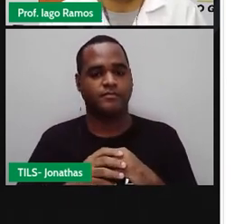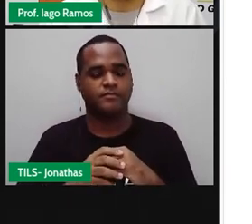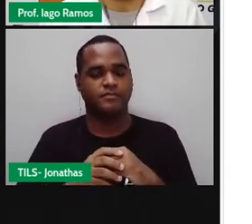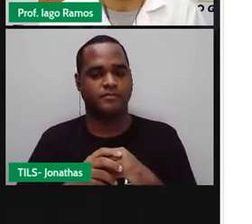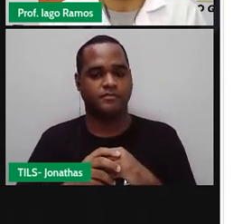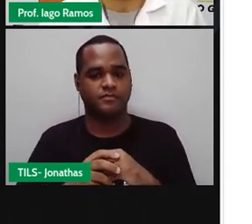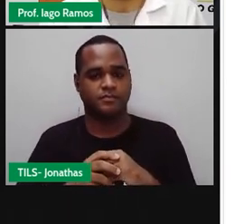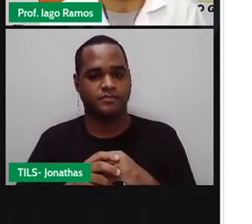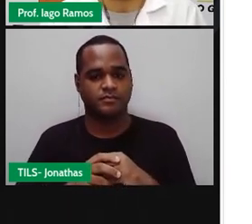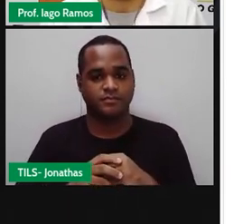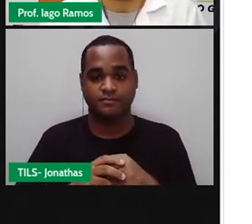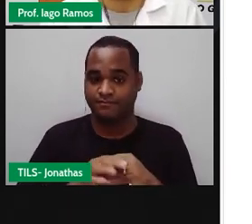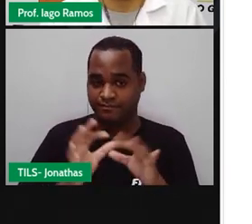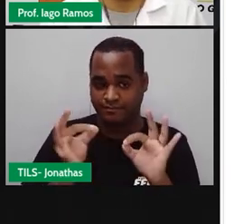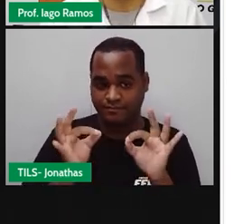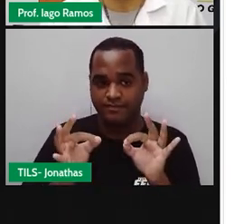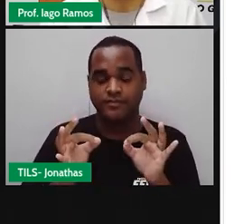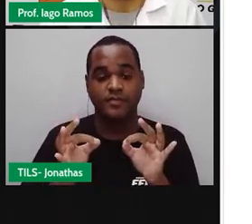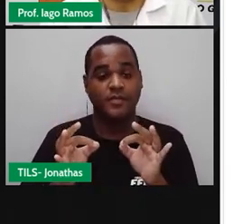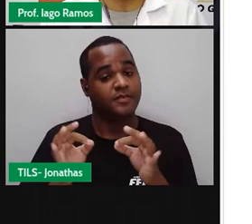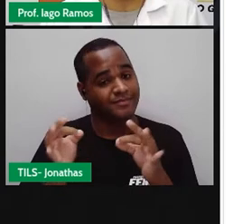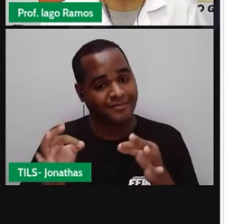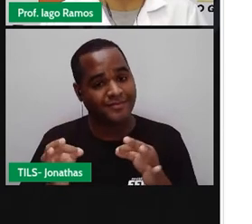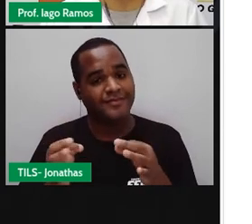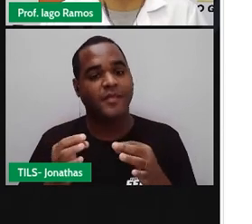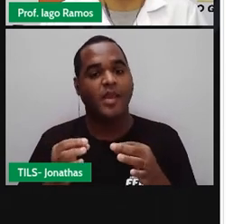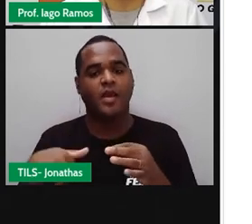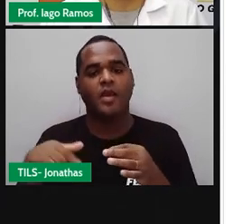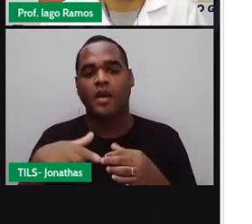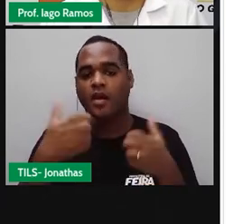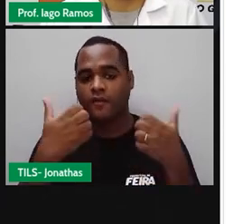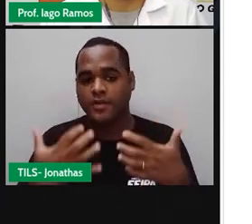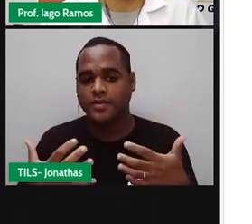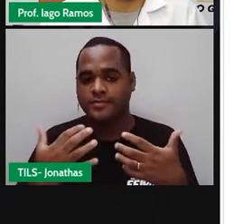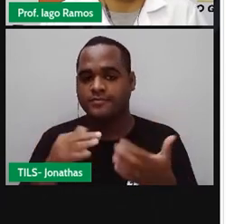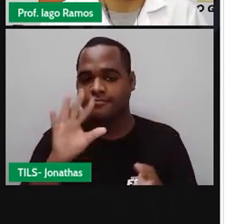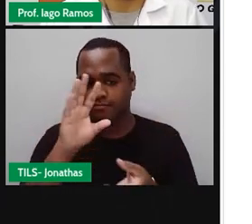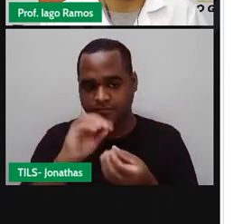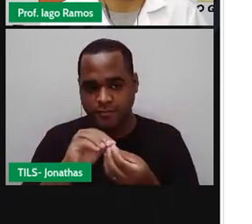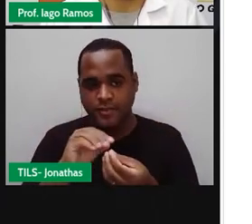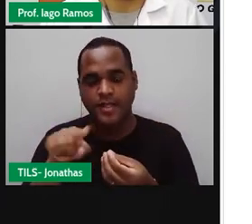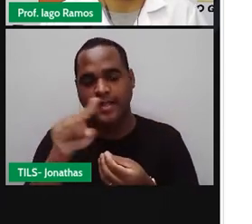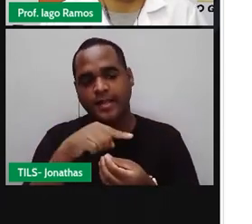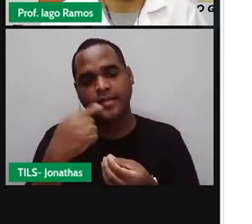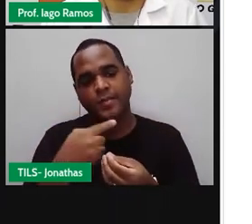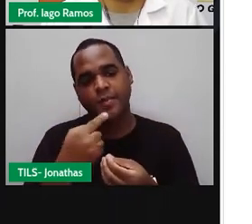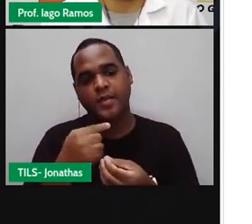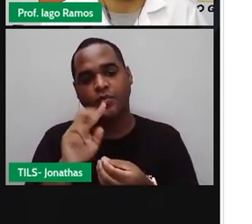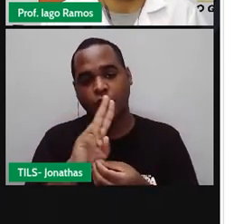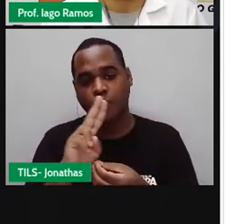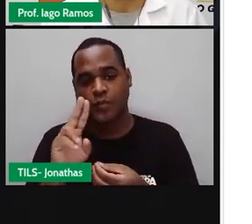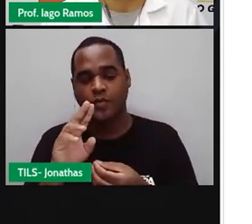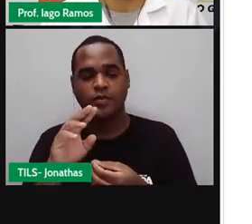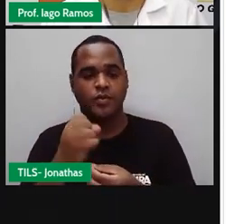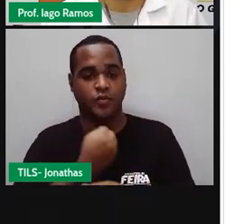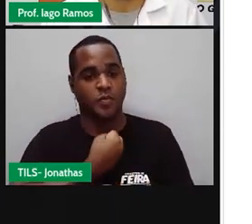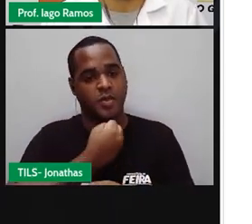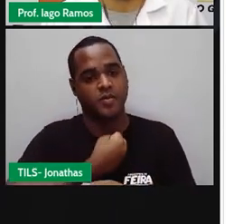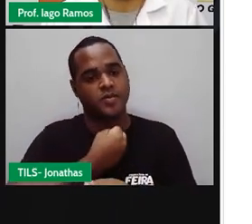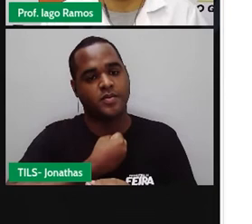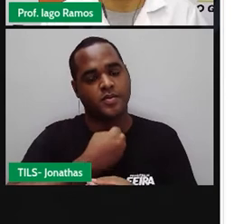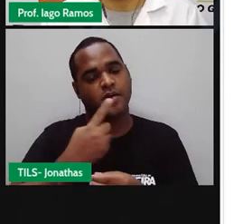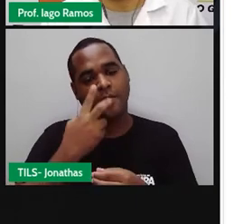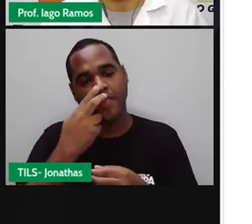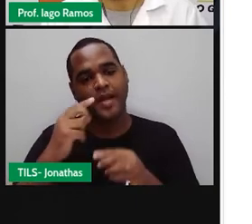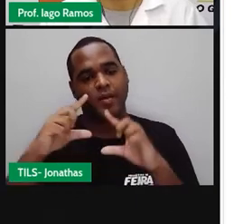Belezinha. Certo? Apenas uma coincidência, os primeiros números estarem sendo menores